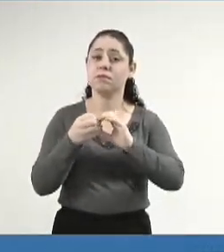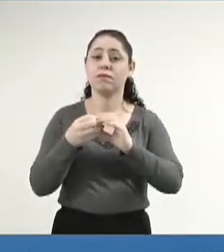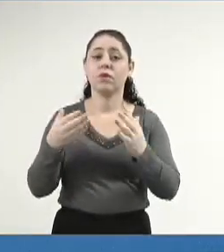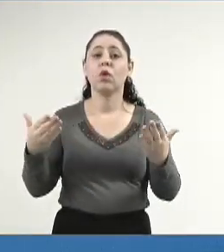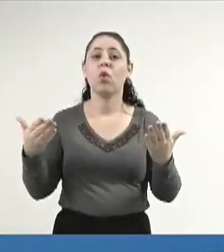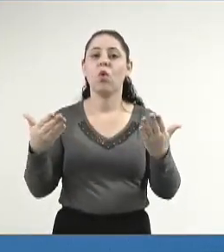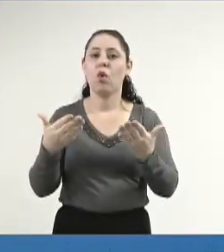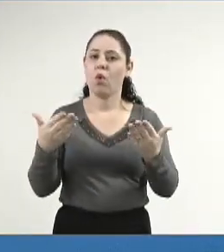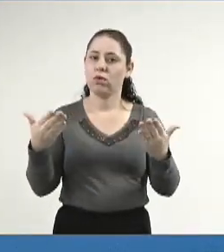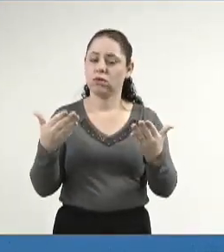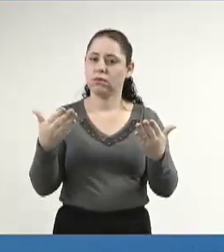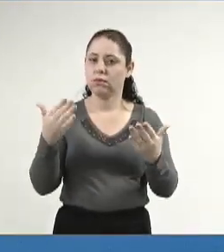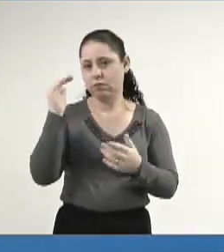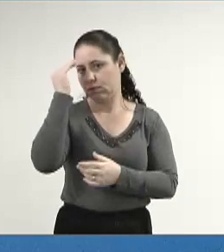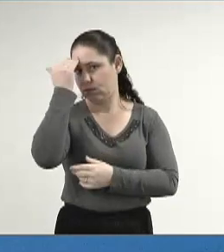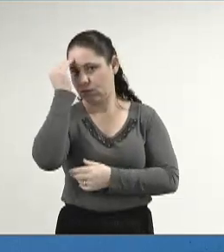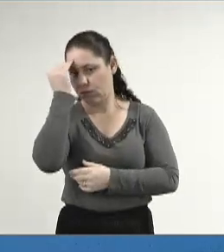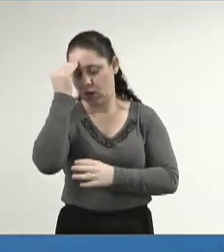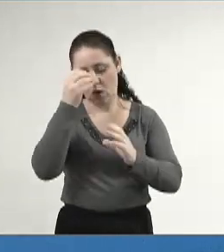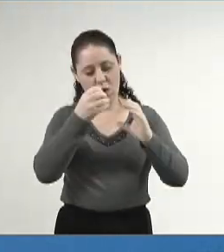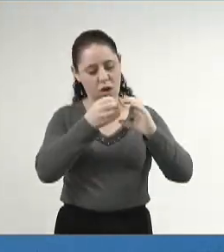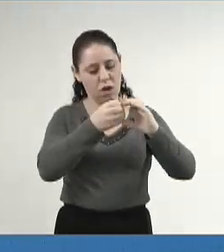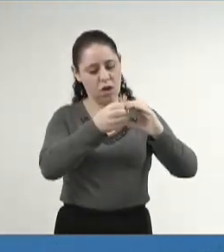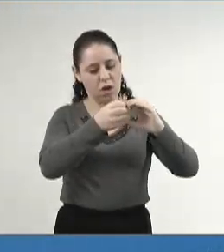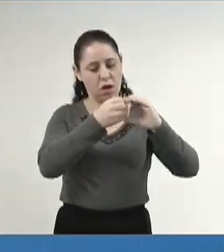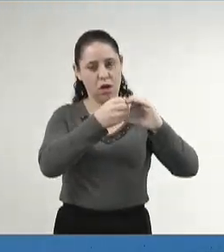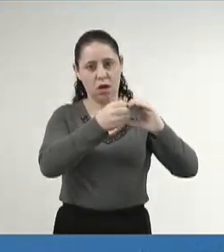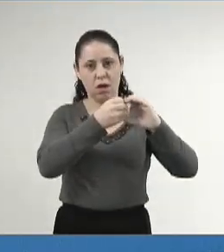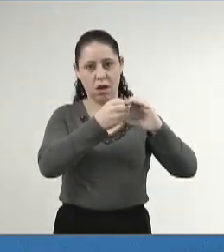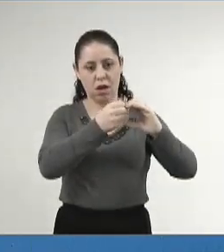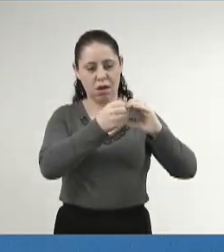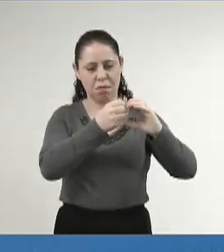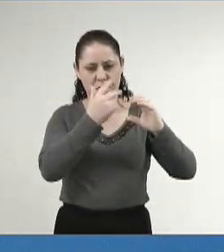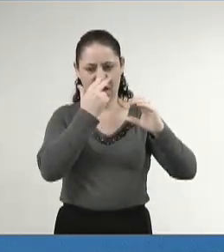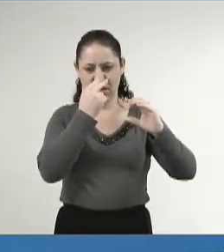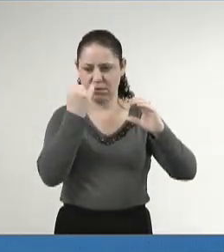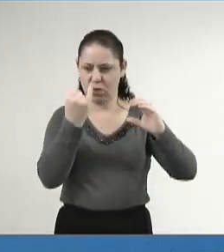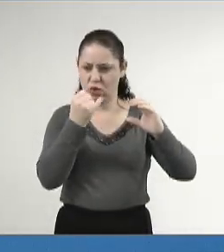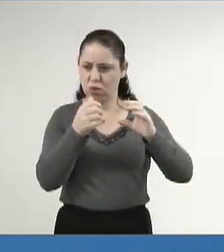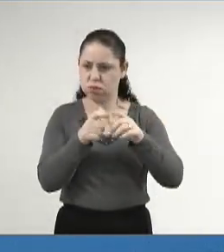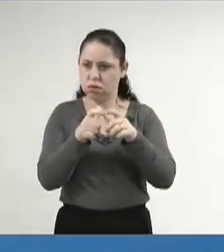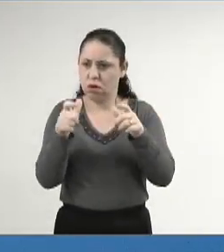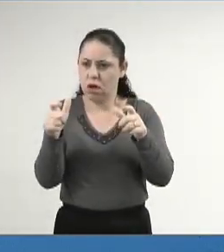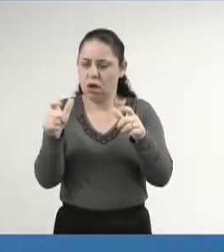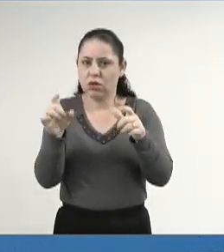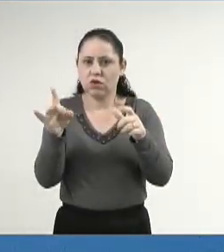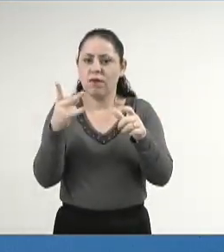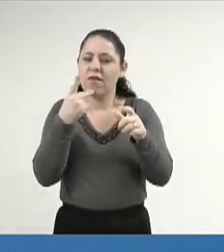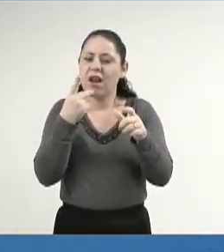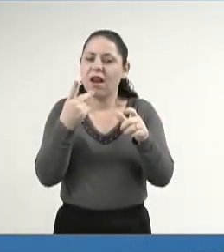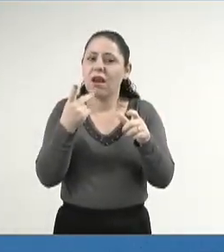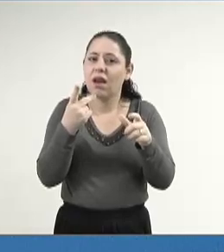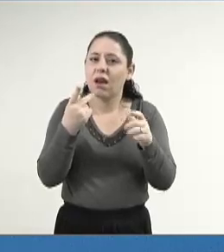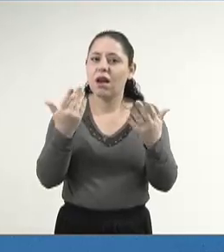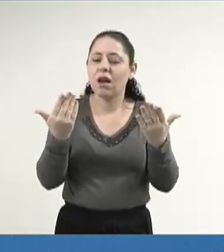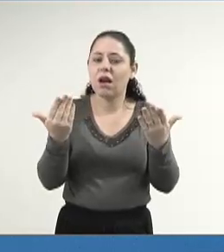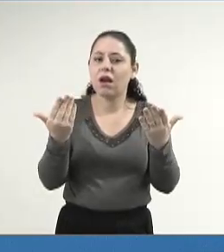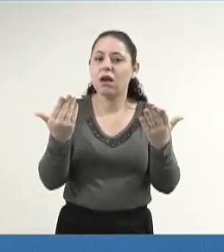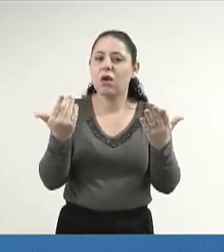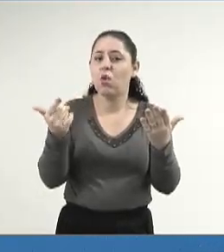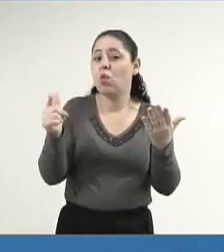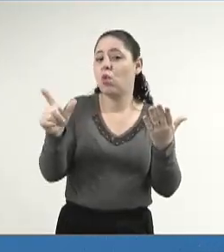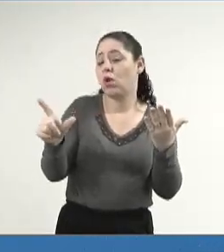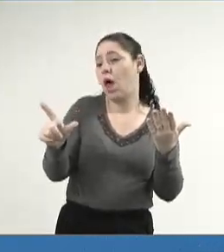hoje eu entendo que o cooperativismo não pode ser só para os grandes, não pode só a LAR ou a